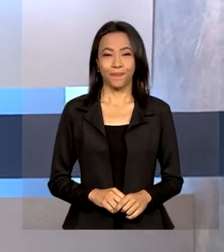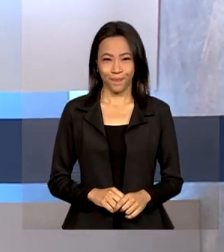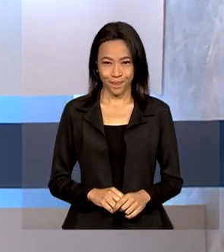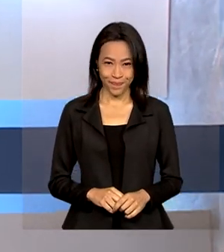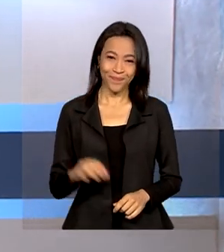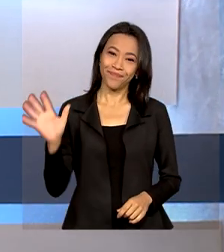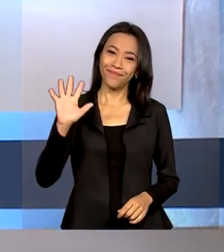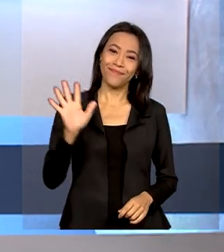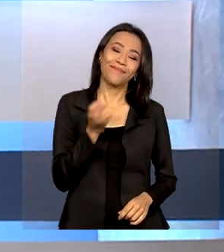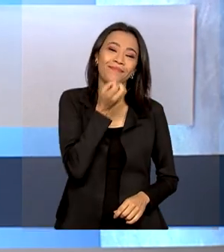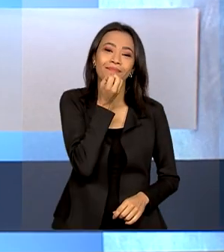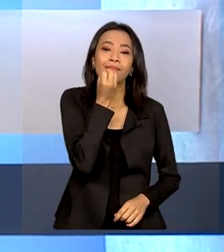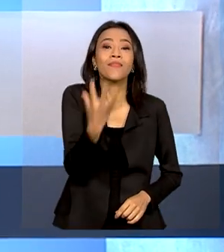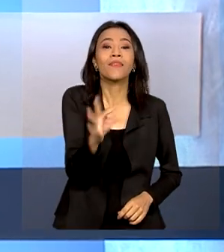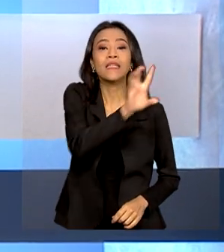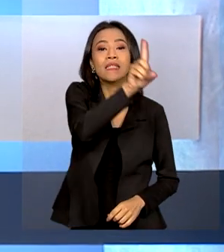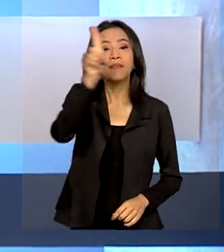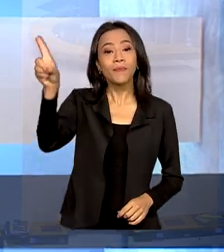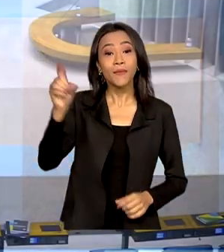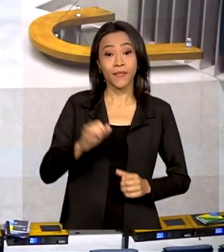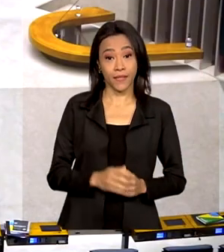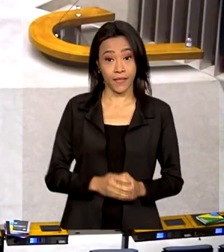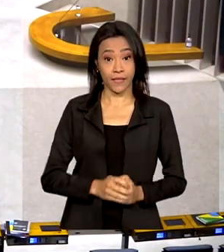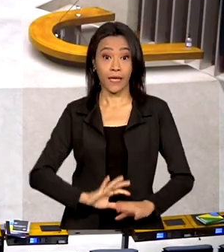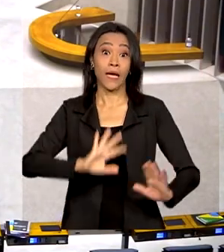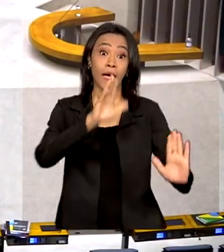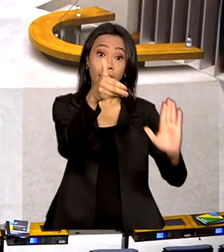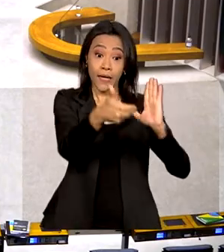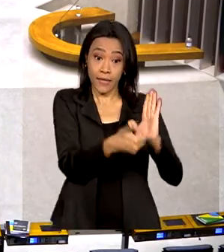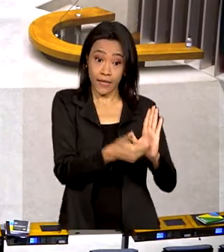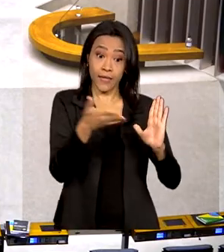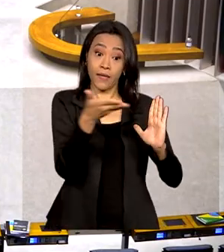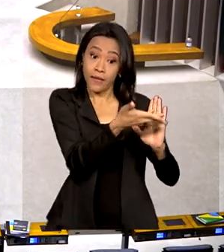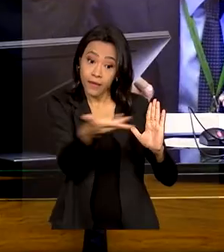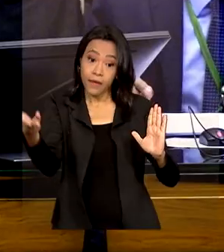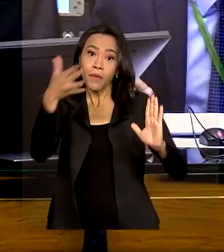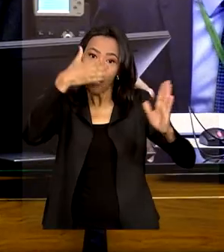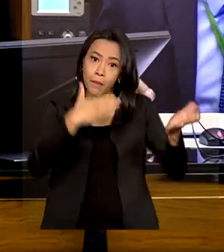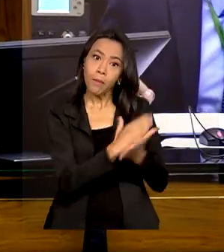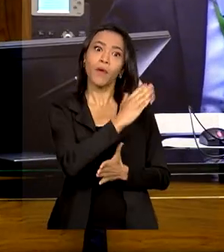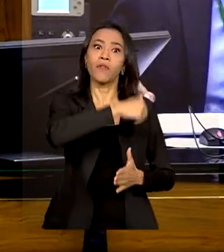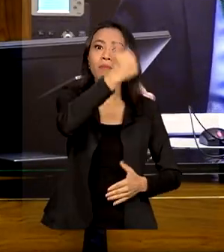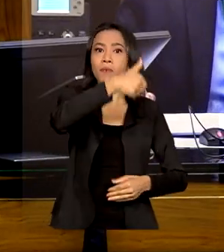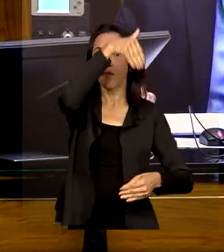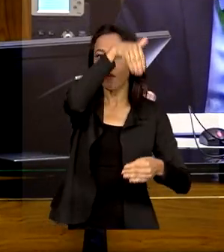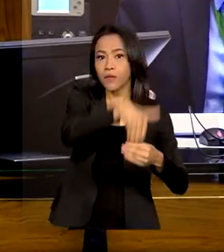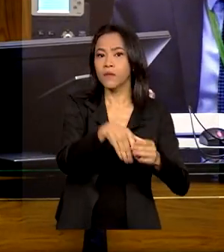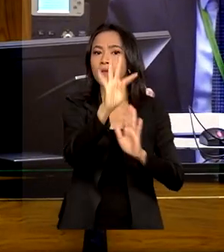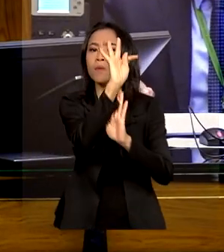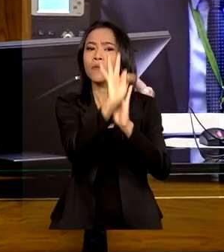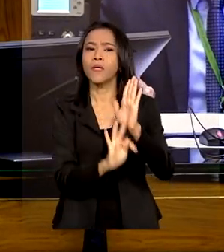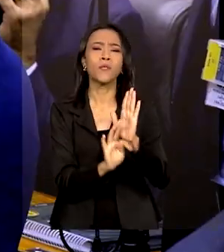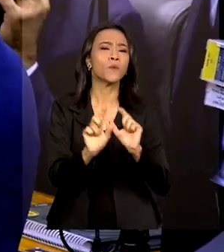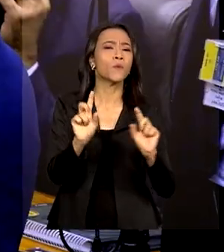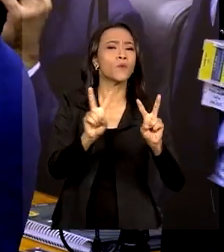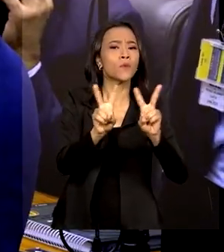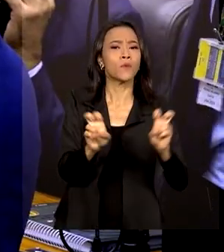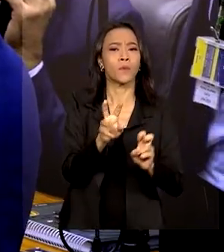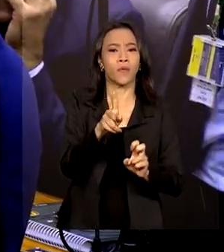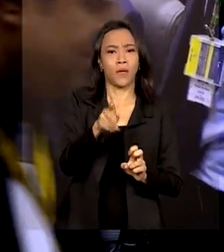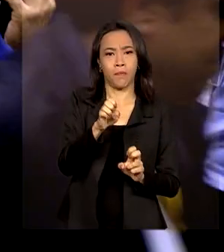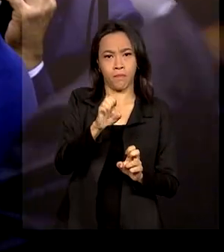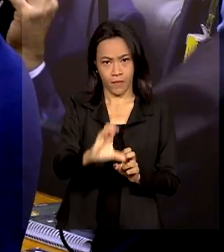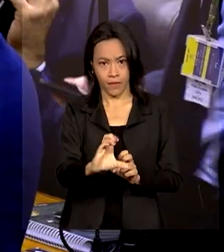Olá, bom dia. Câmara dos Deputados aprova em primeiro turno o texto base da PEC da transição.